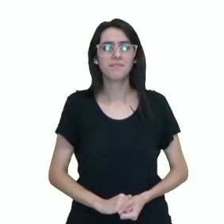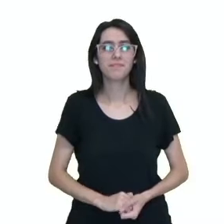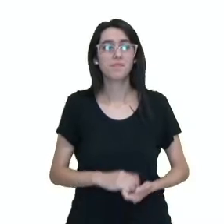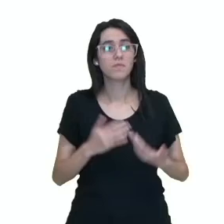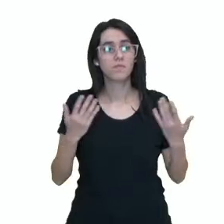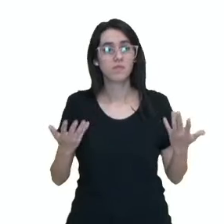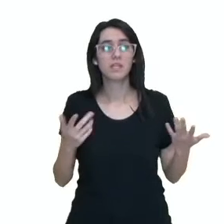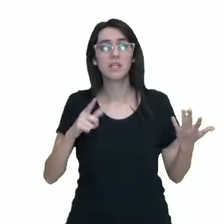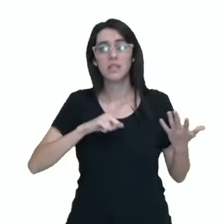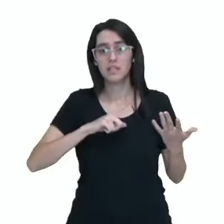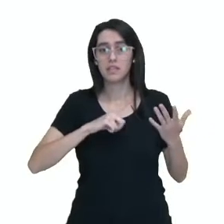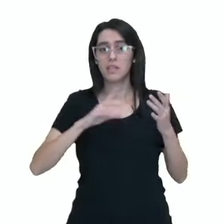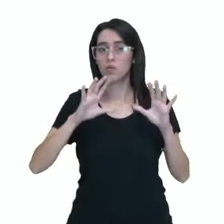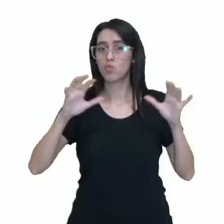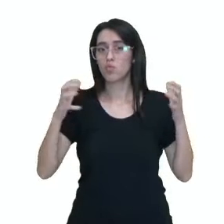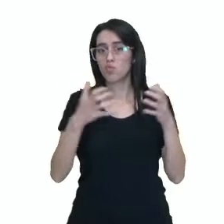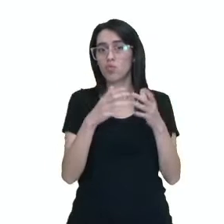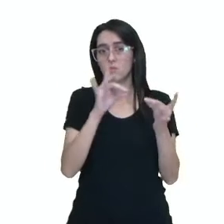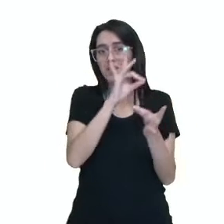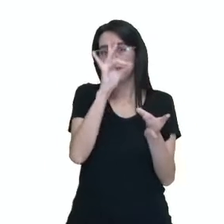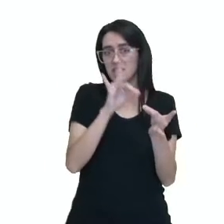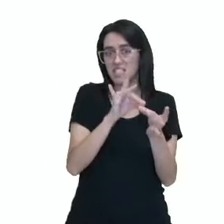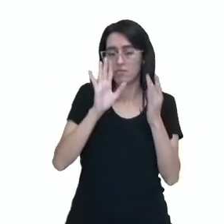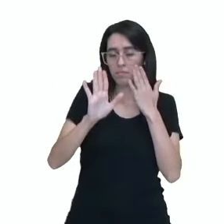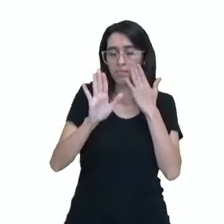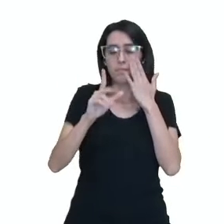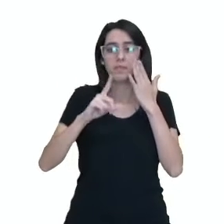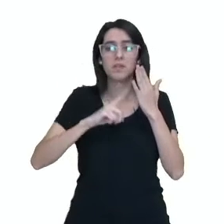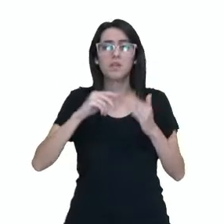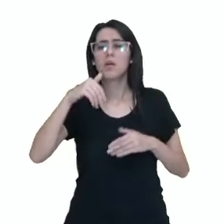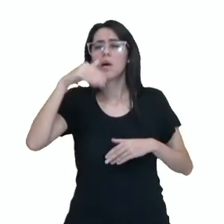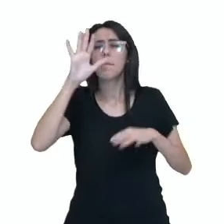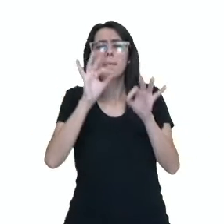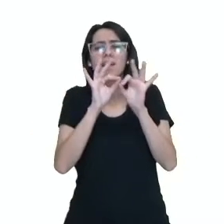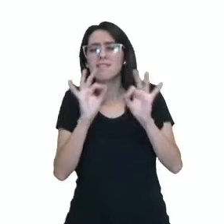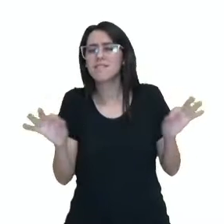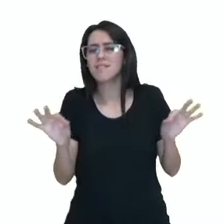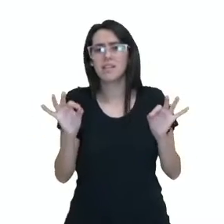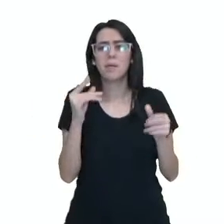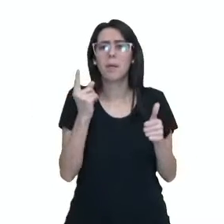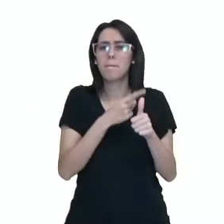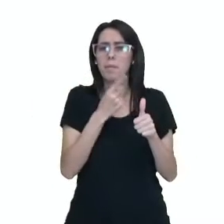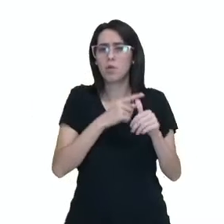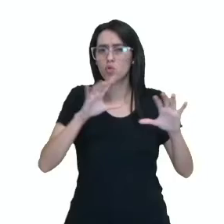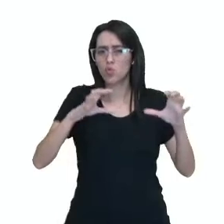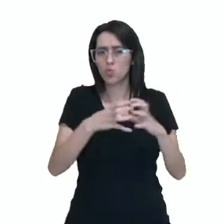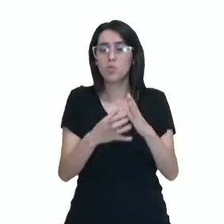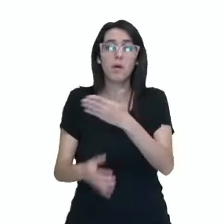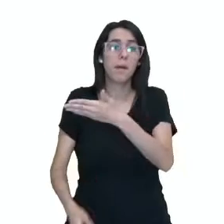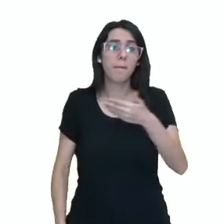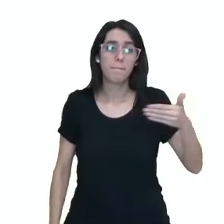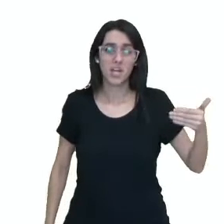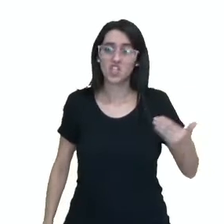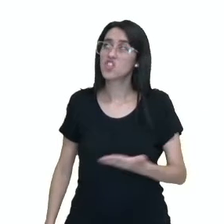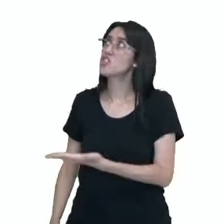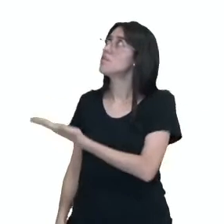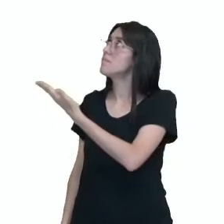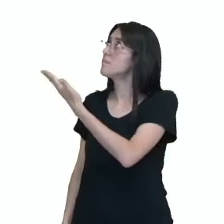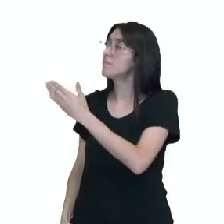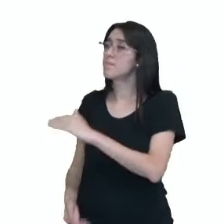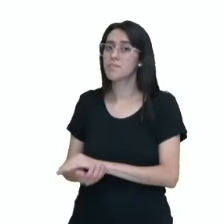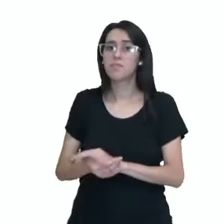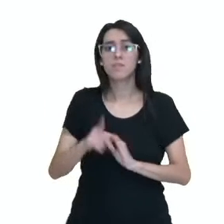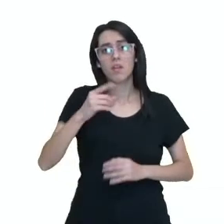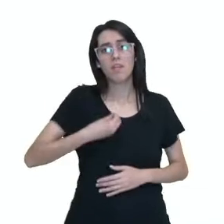Entre os grupos especificamente, o mais simples de todos, o primeiro grupo a ser estudado é o grupo dos peixes, que são aqueles animais